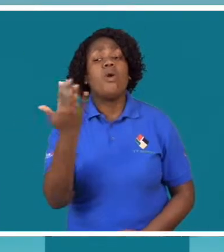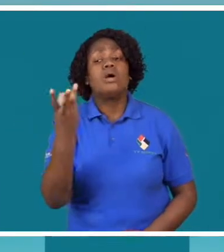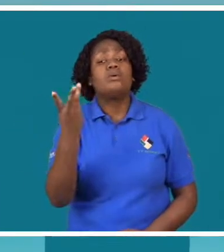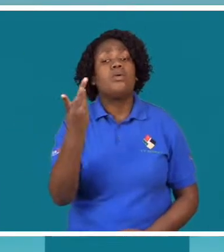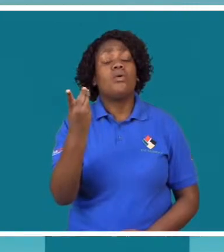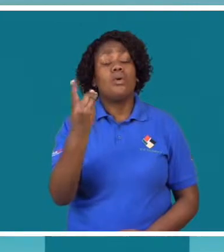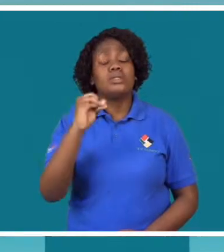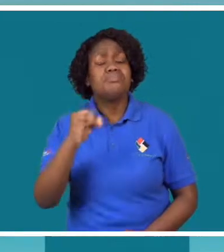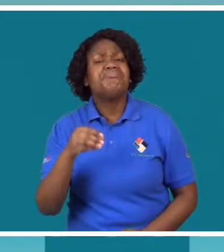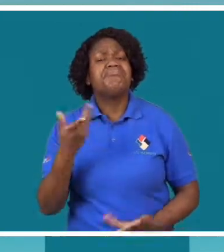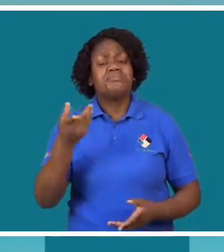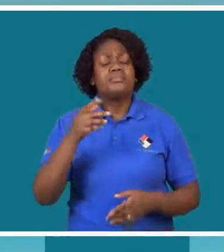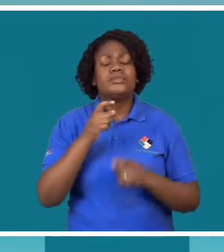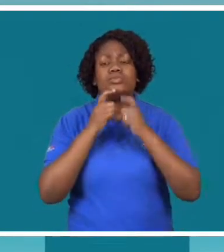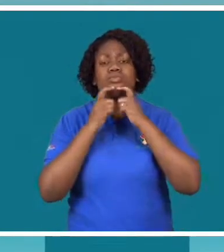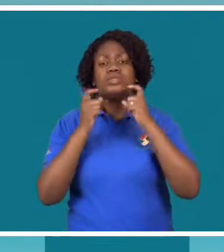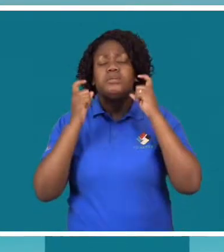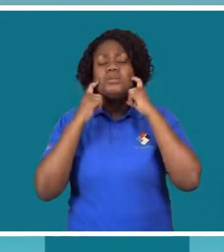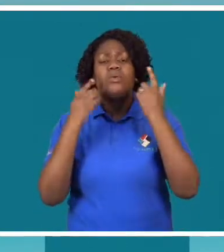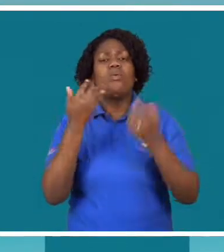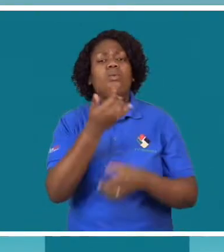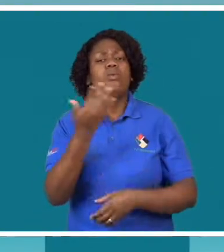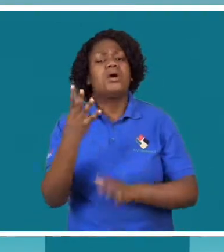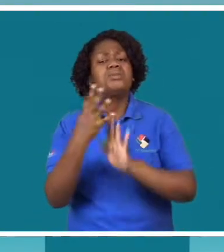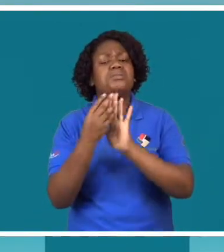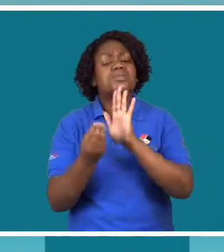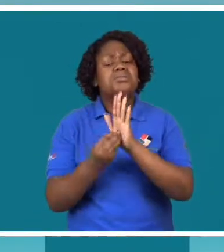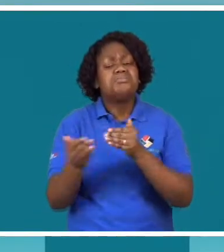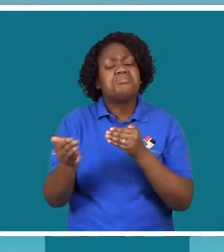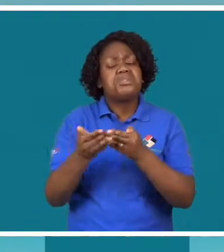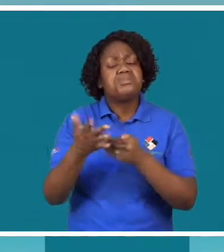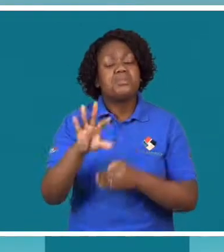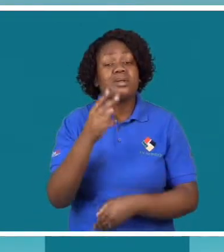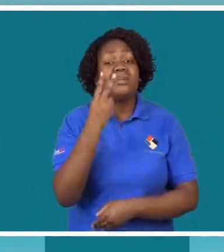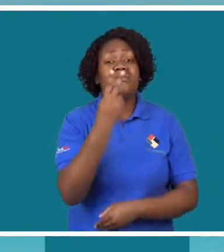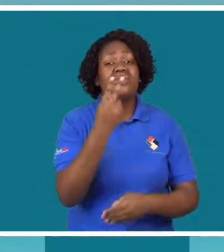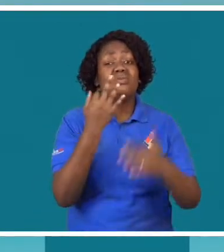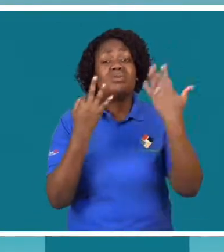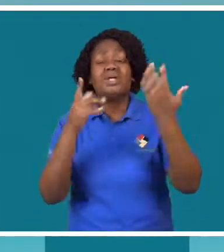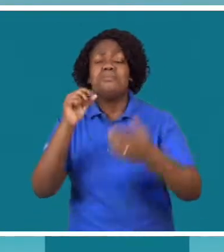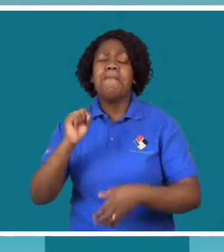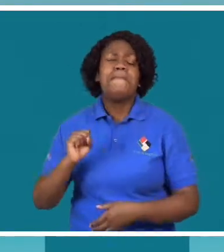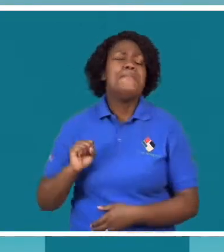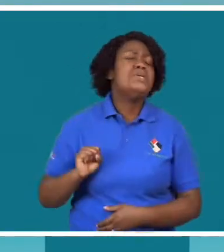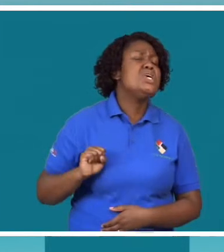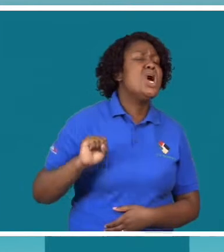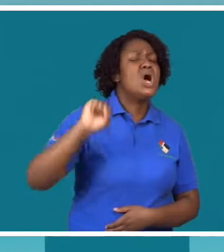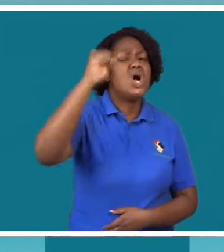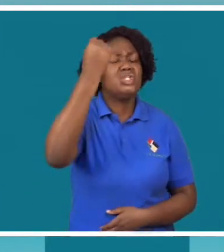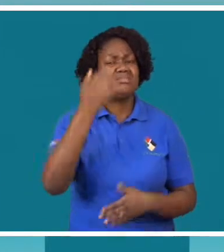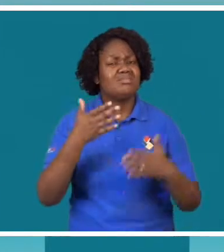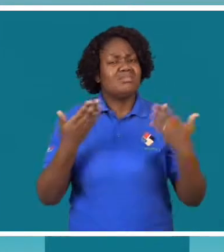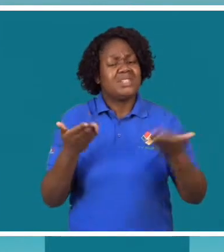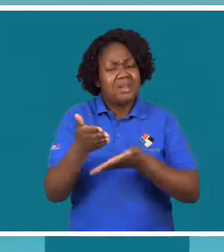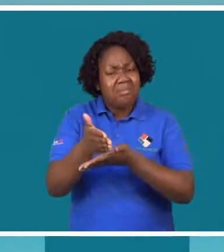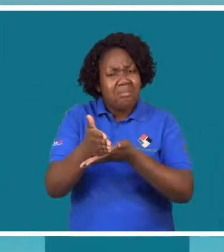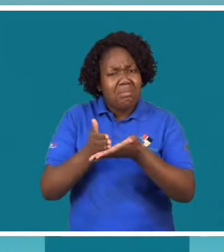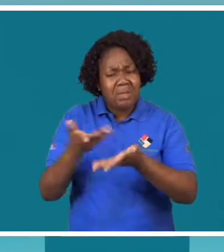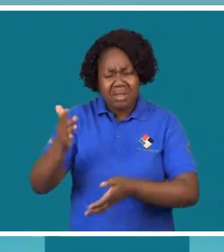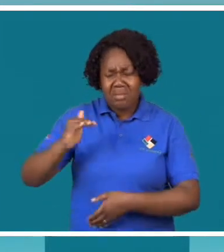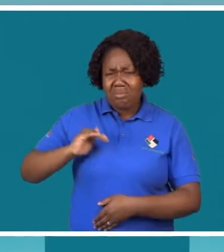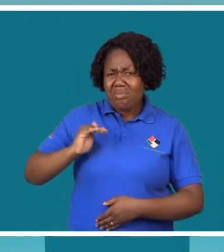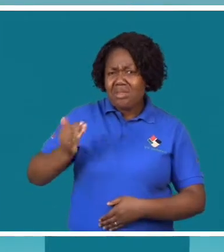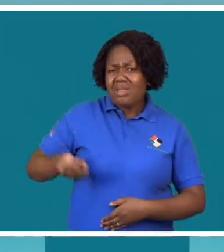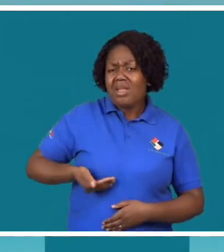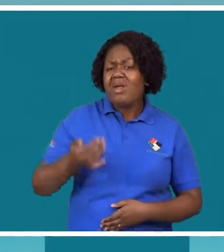registrou a existência de perto de 28 milhões de moçambicanos, sendo que as mulheres estão em maior número.